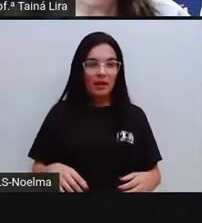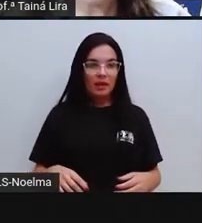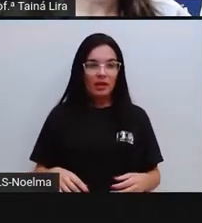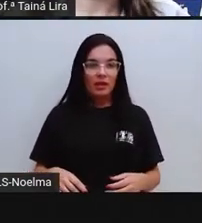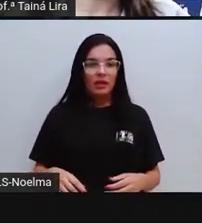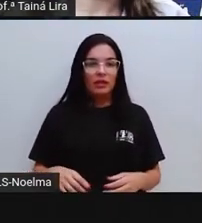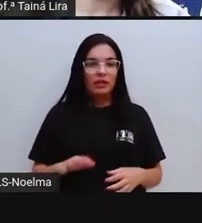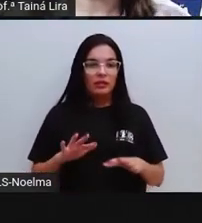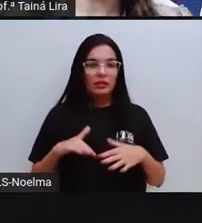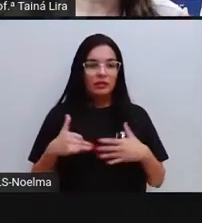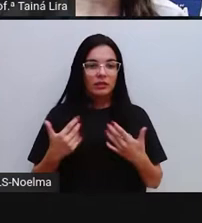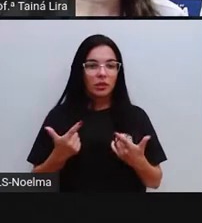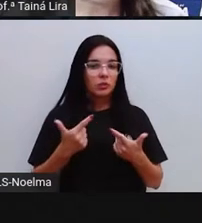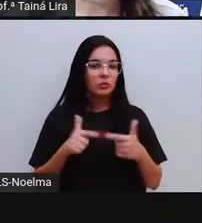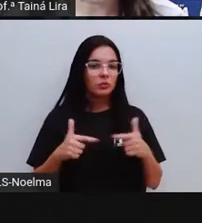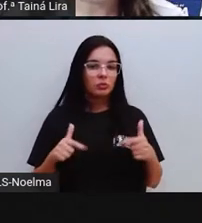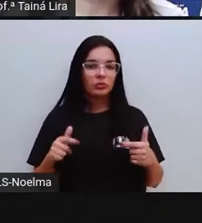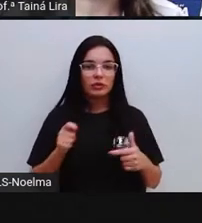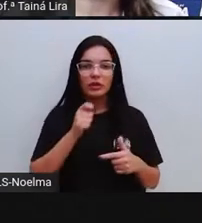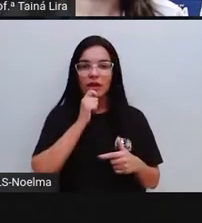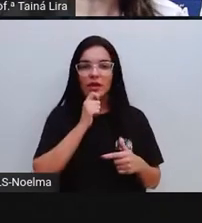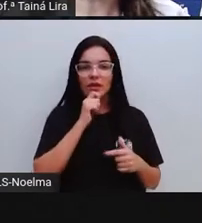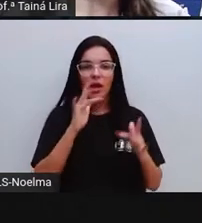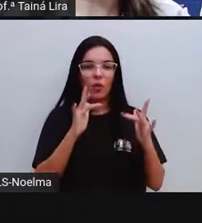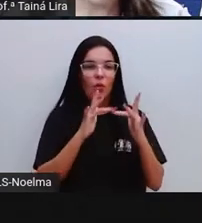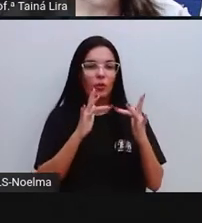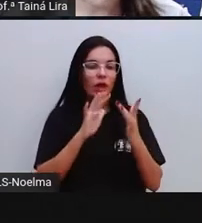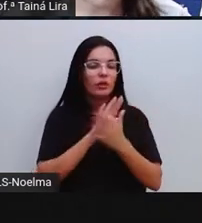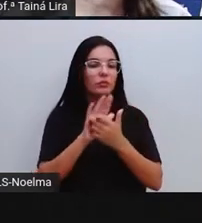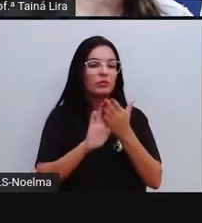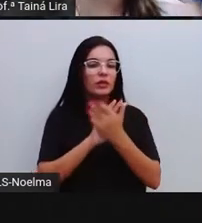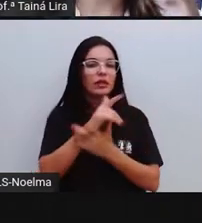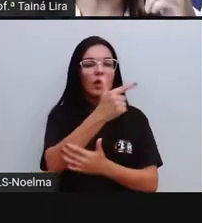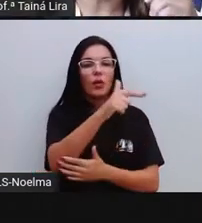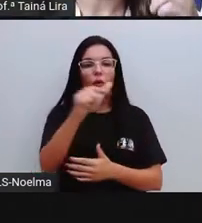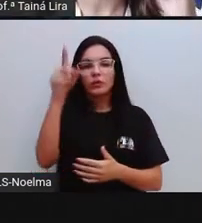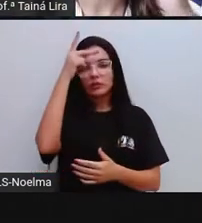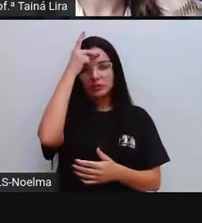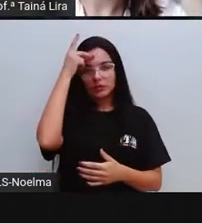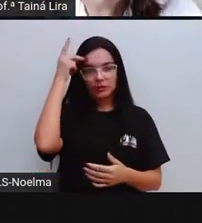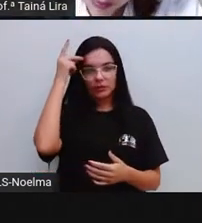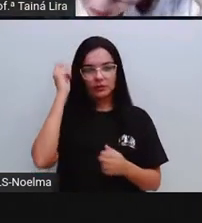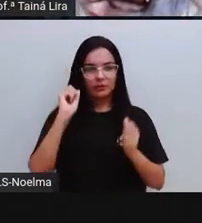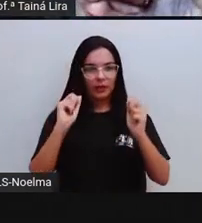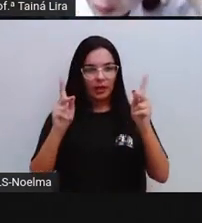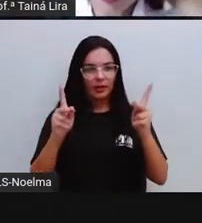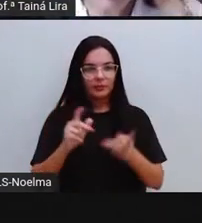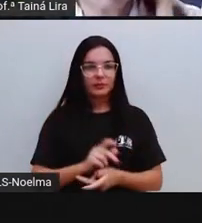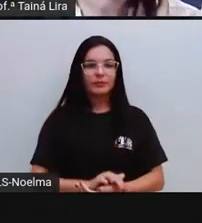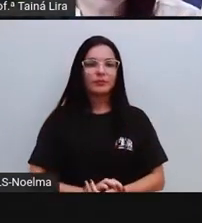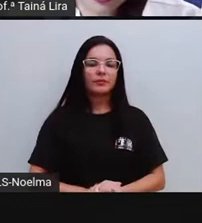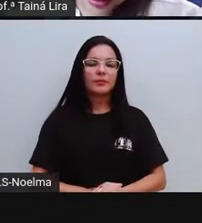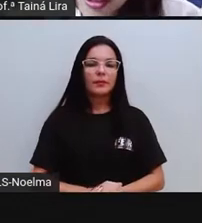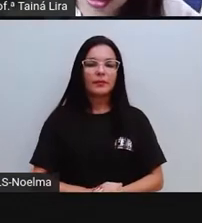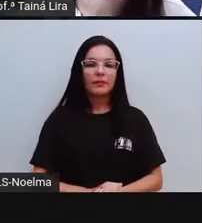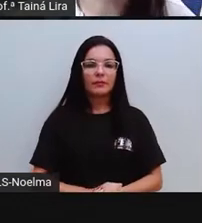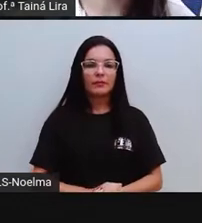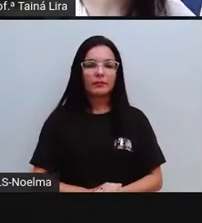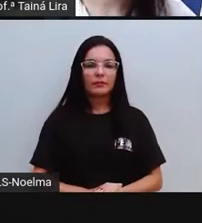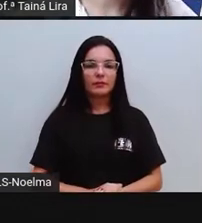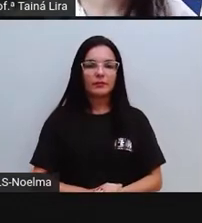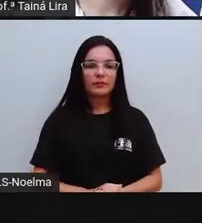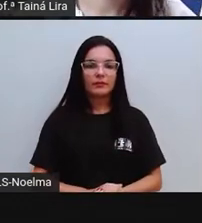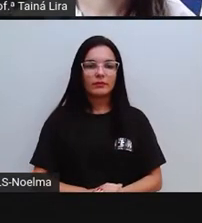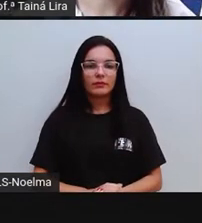certo? Que eles ainda não tinham tido contato com outras pessoas, tá? Então, vamos lá, vamos dar continuidade aqui.